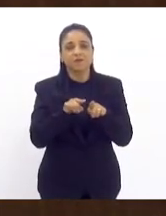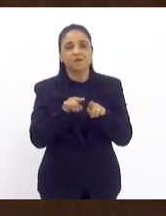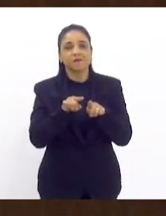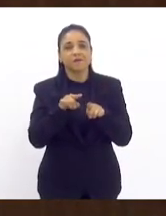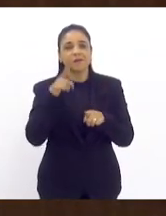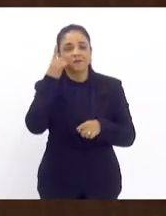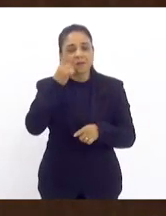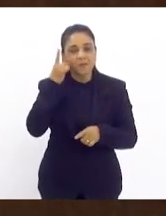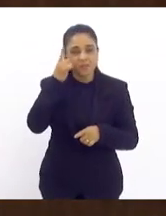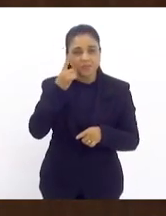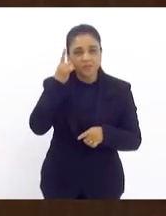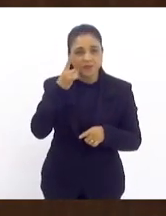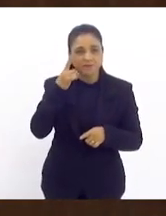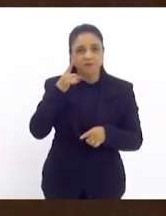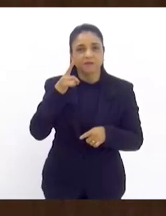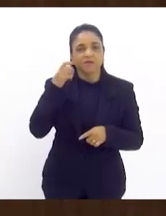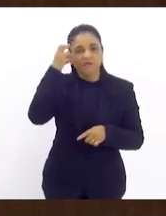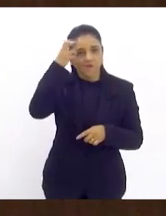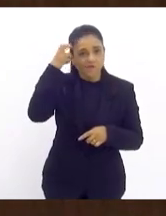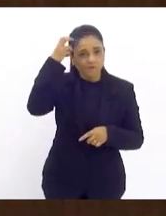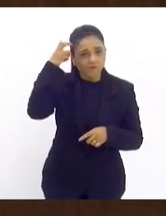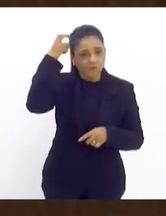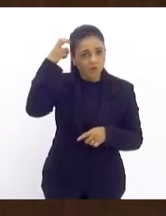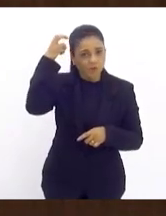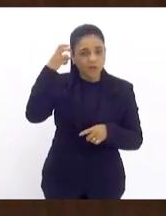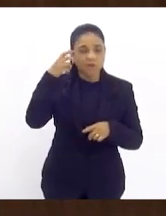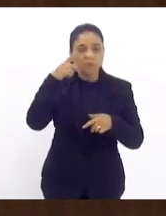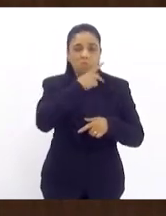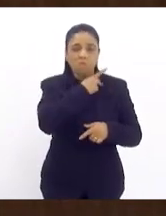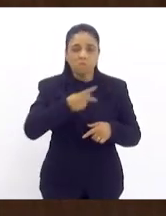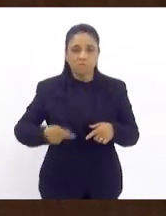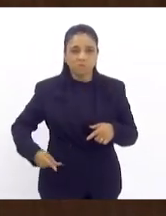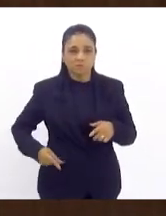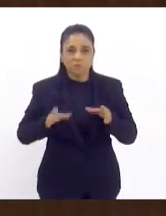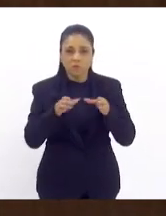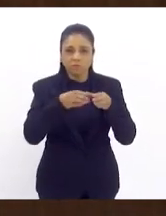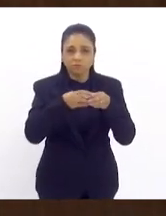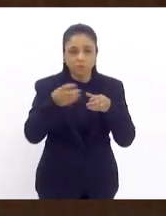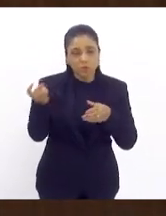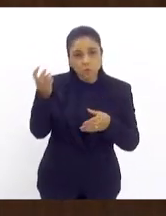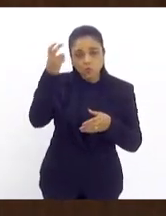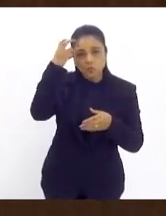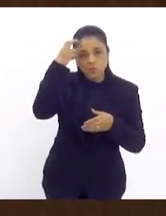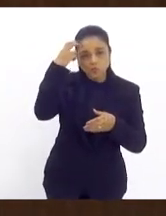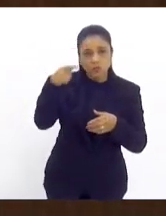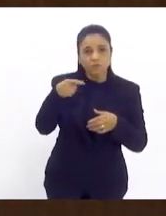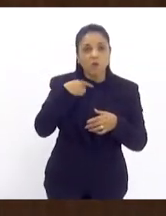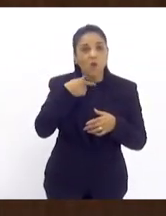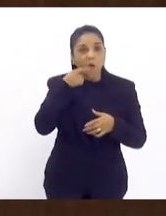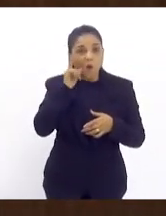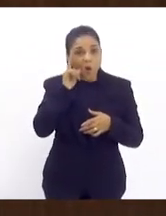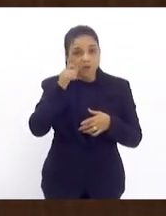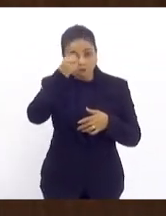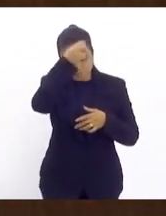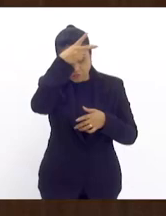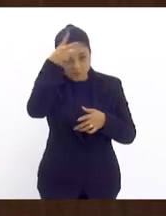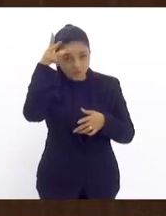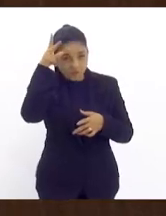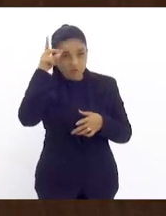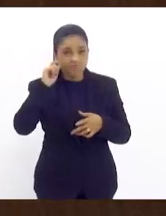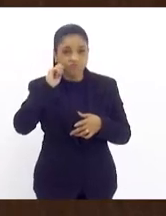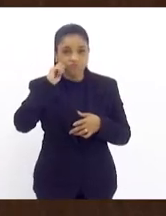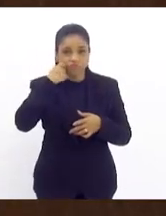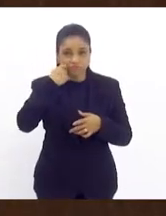deputada Verônica, presidente da Comissão de Cultura, mas ontem mesmo o prefeito Eduardo Paes